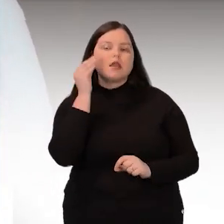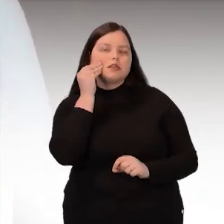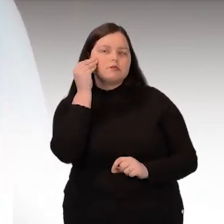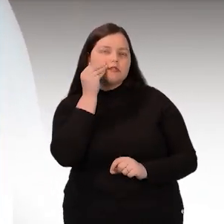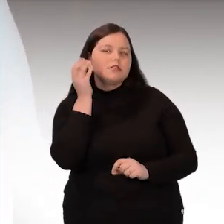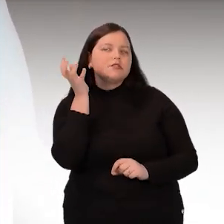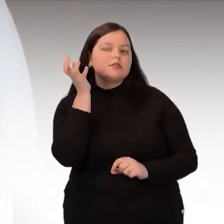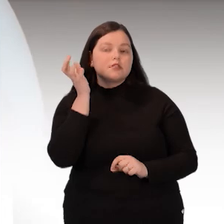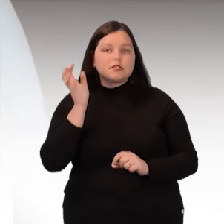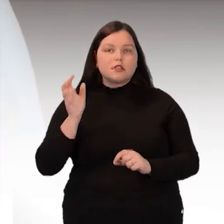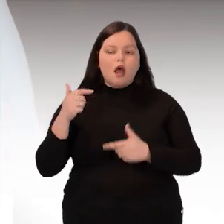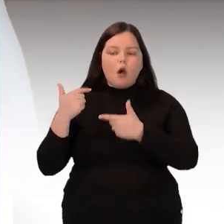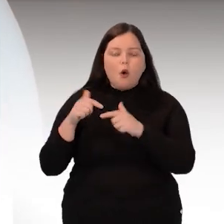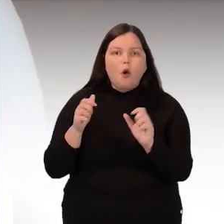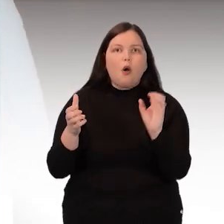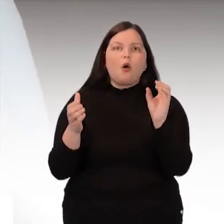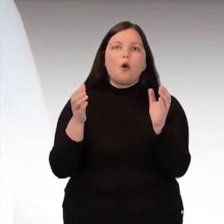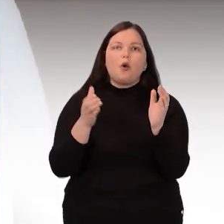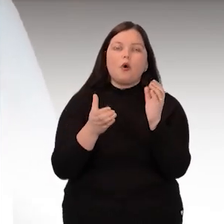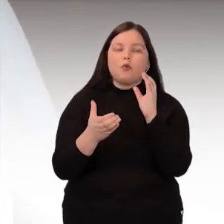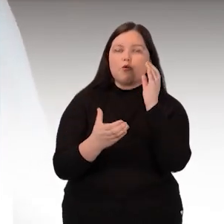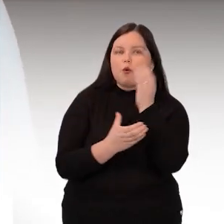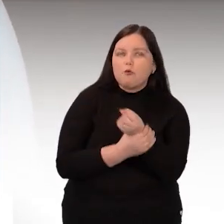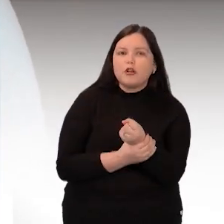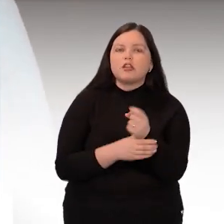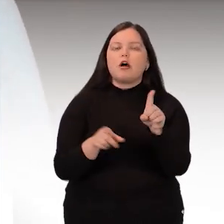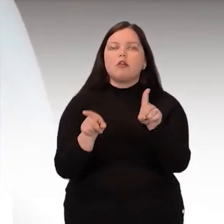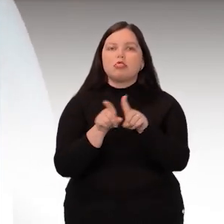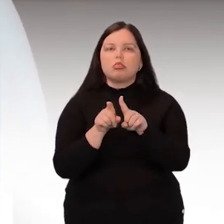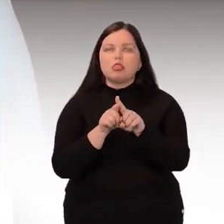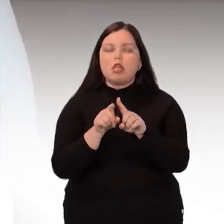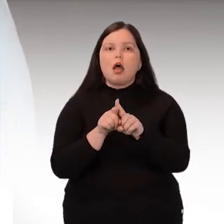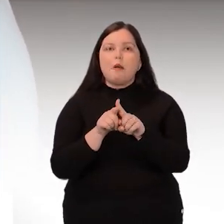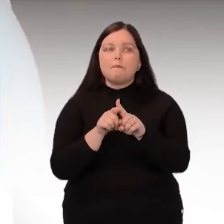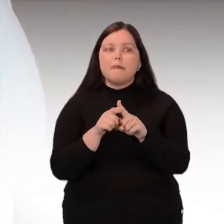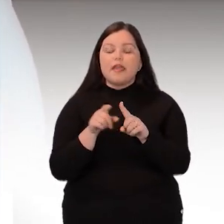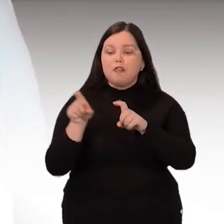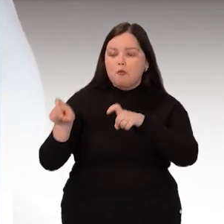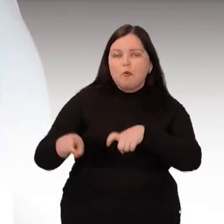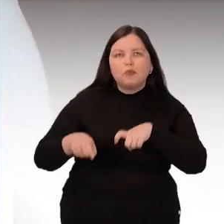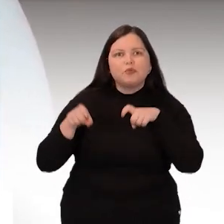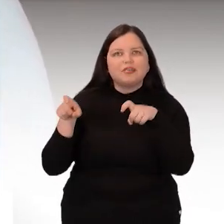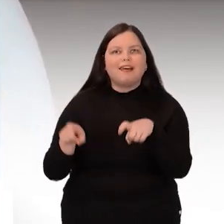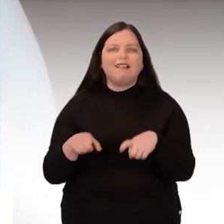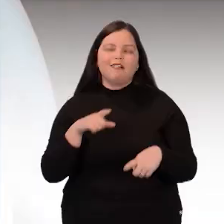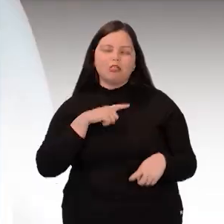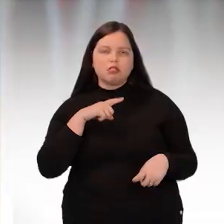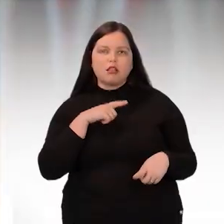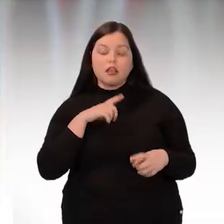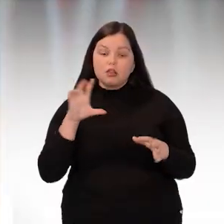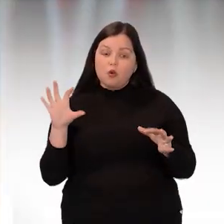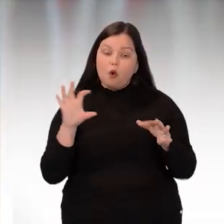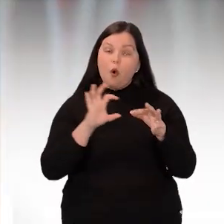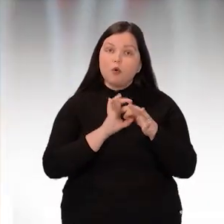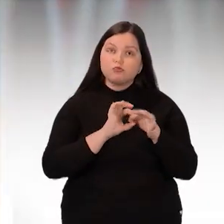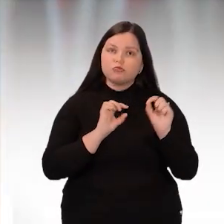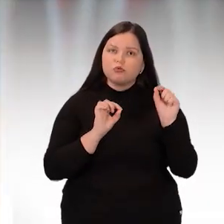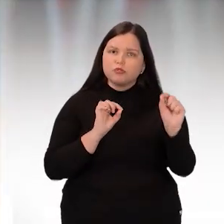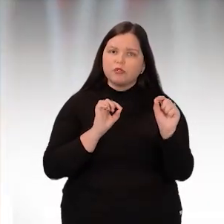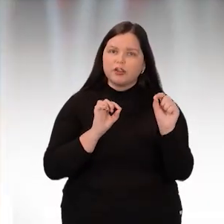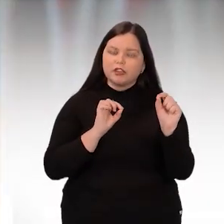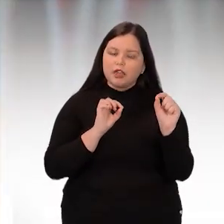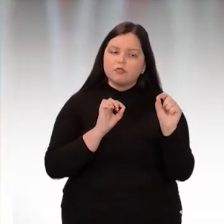ricas, nós temos comunidades tradicionais, quilombolas, comunidades de produção rural familiar, junto com